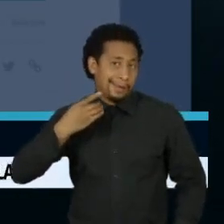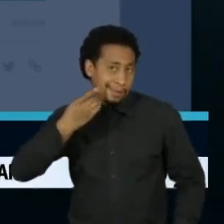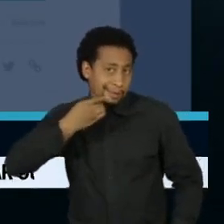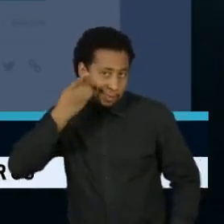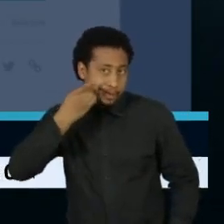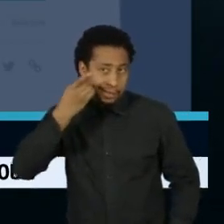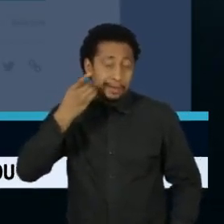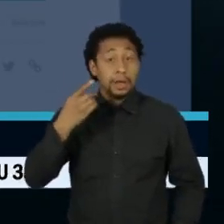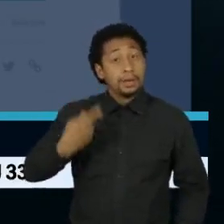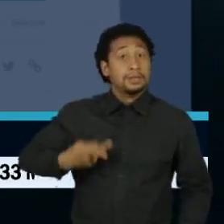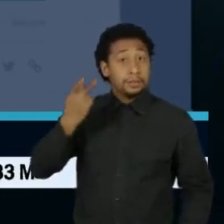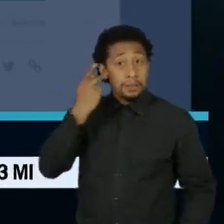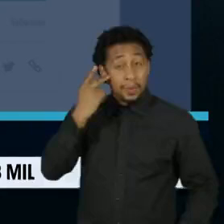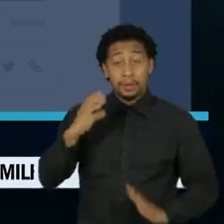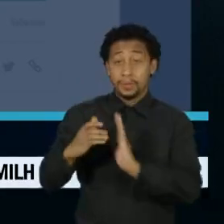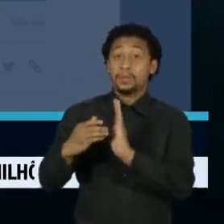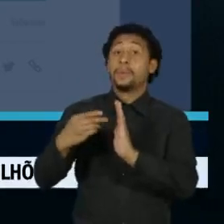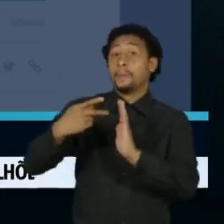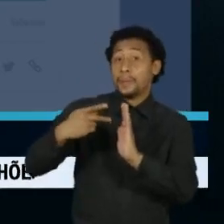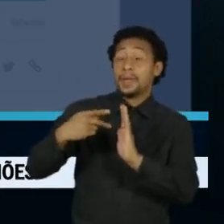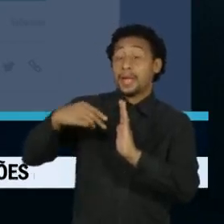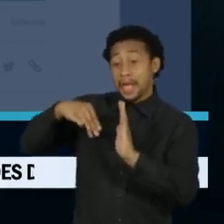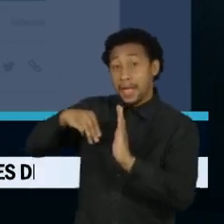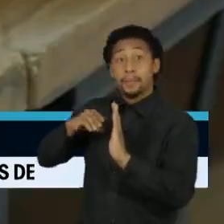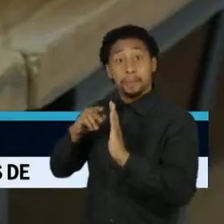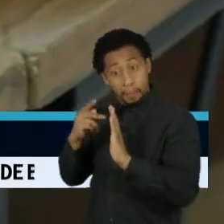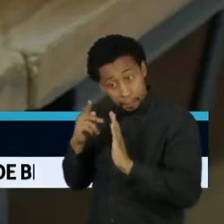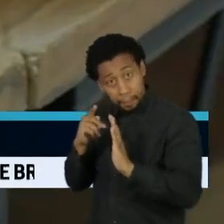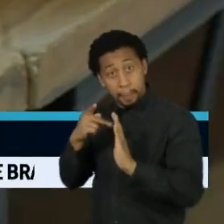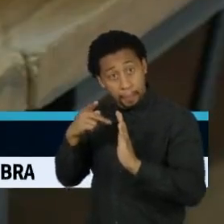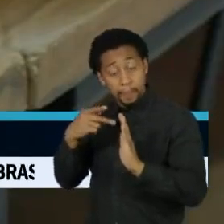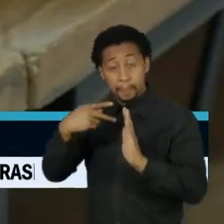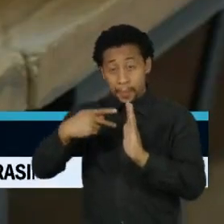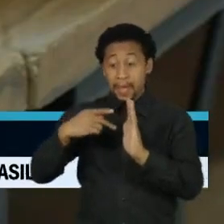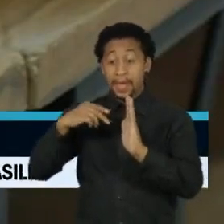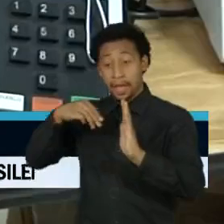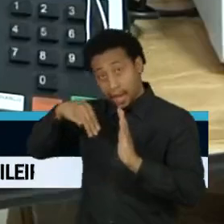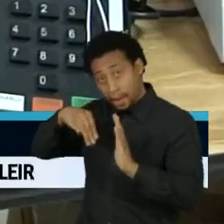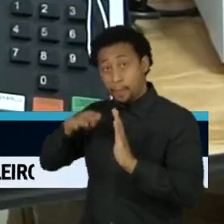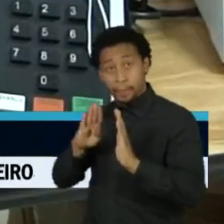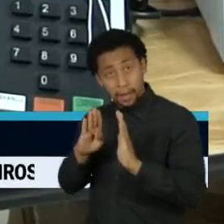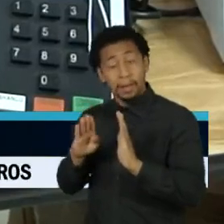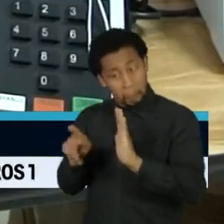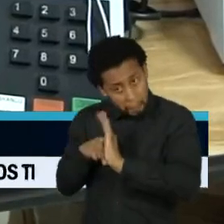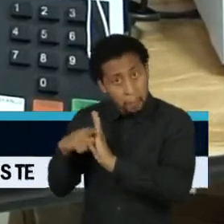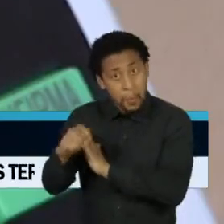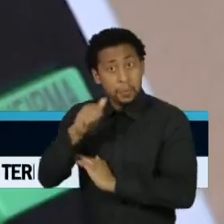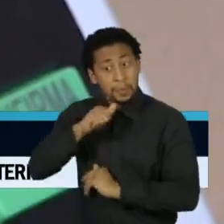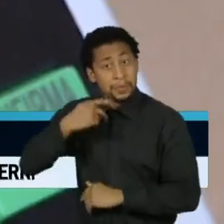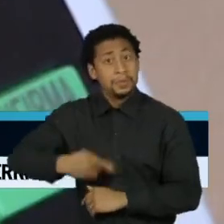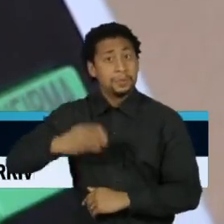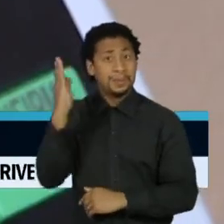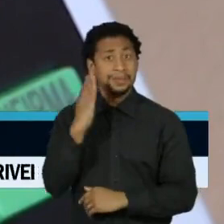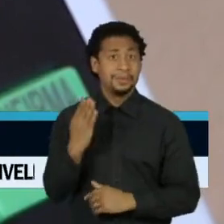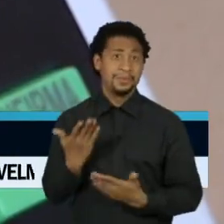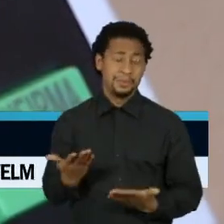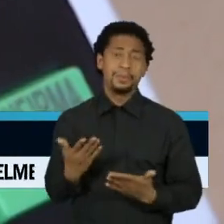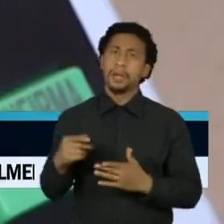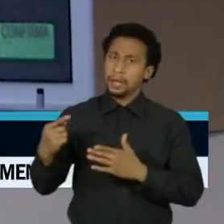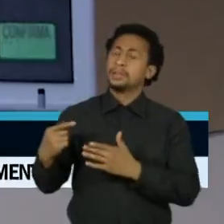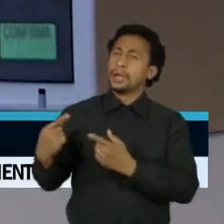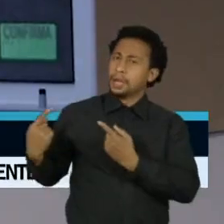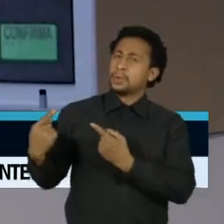Paulo, pelo PMB, o Partido da Mulher Brasileira. Boni é investigado por atacar o sistema eletrônico de